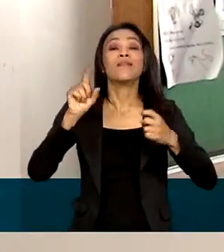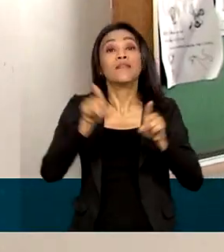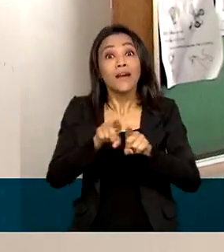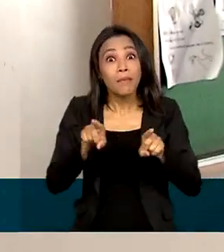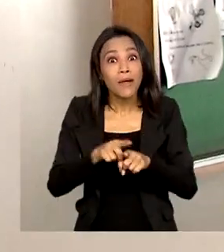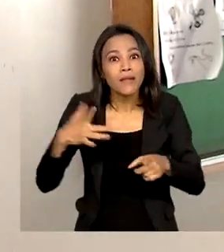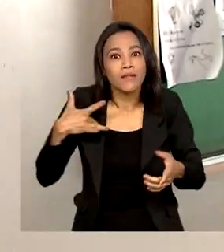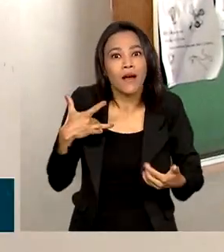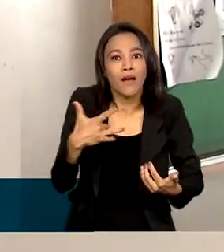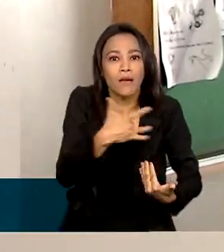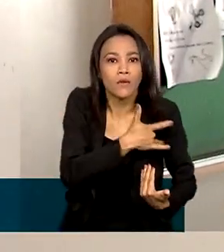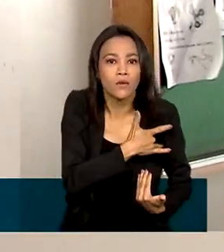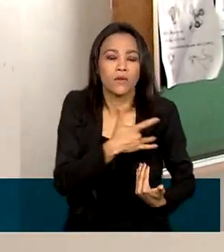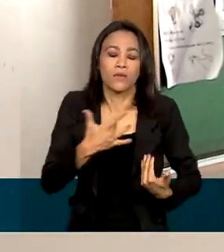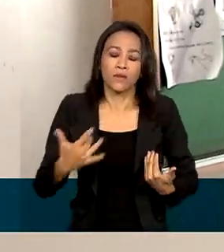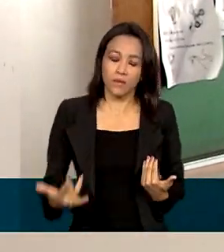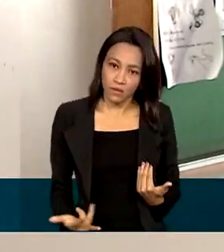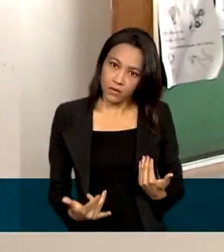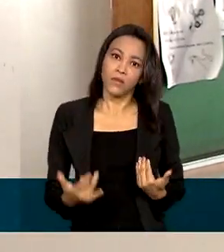ganho de saúde, ganho da comunidade.